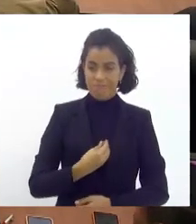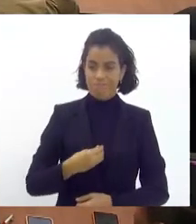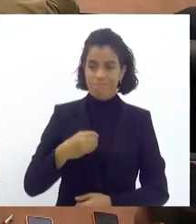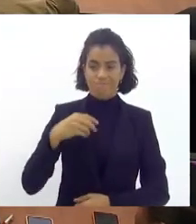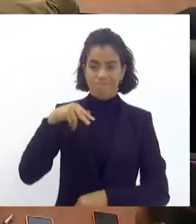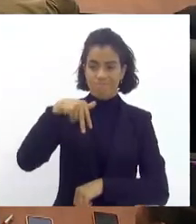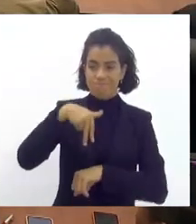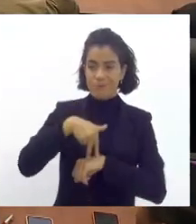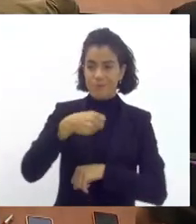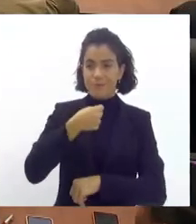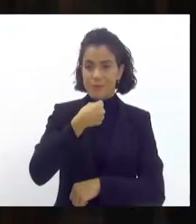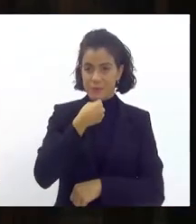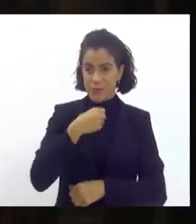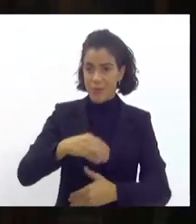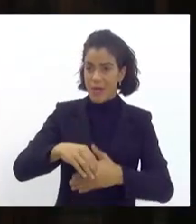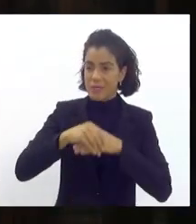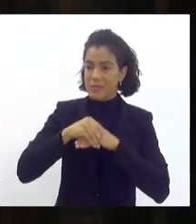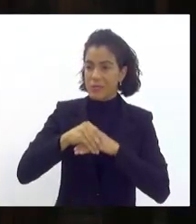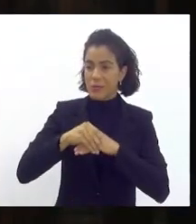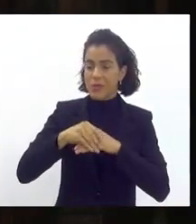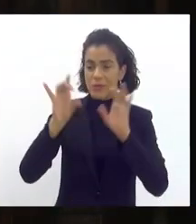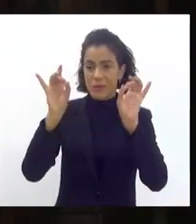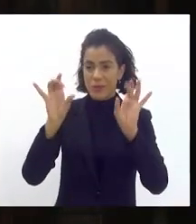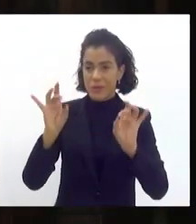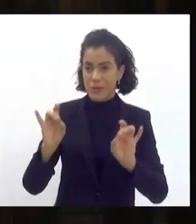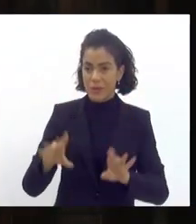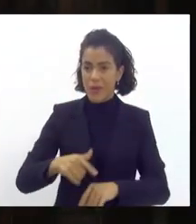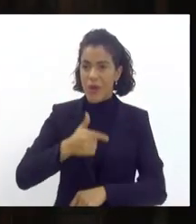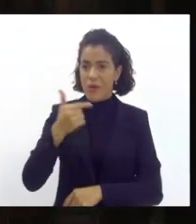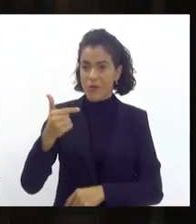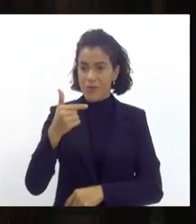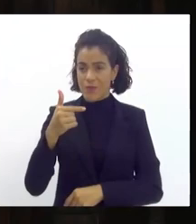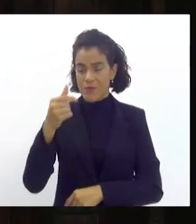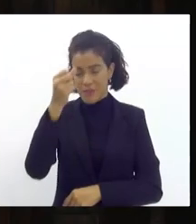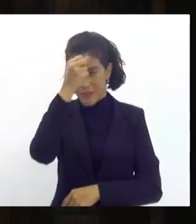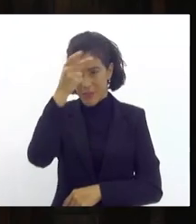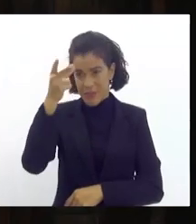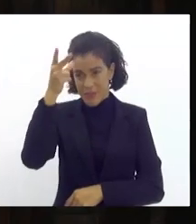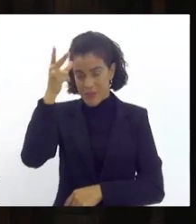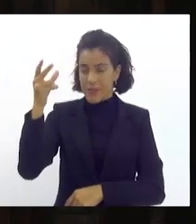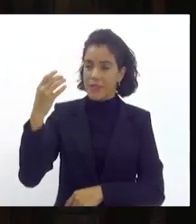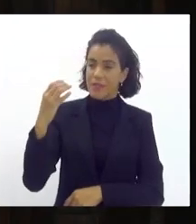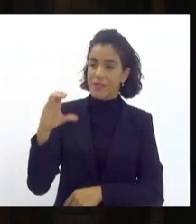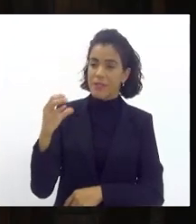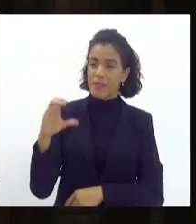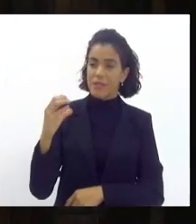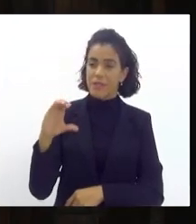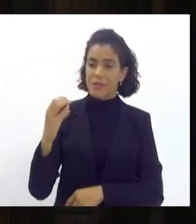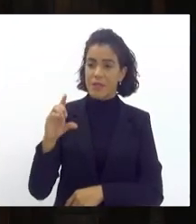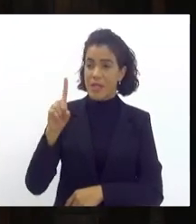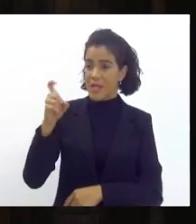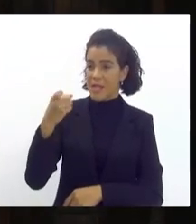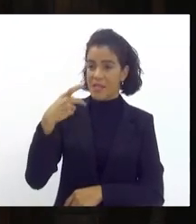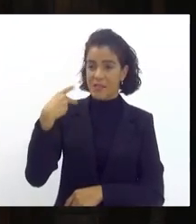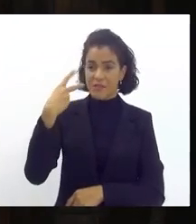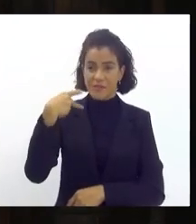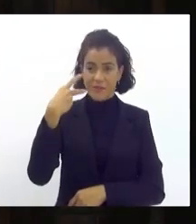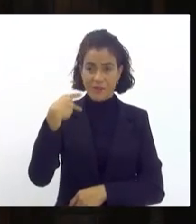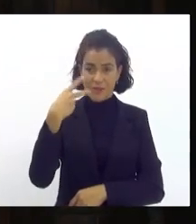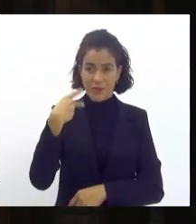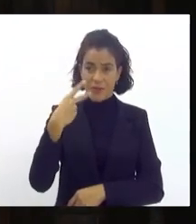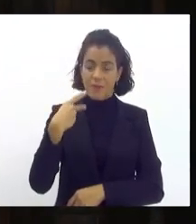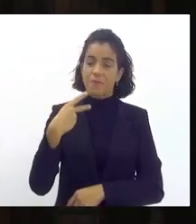casa quero fazer uma saudação especial ao nosso vice-prefeito lá de Interói o ex-vereador Bagueira tive a